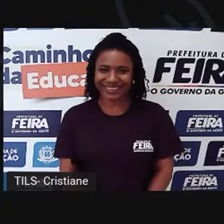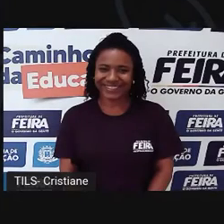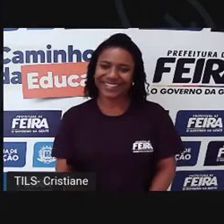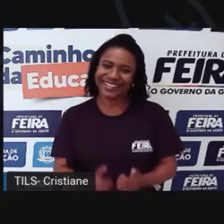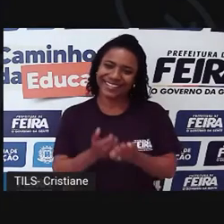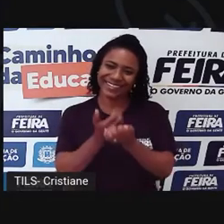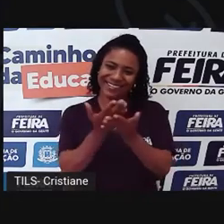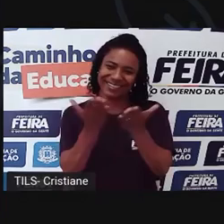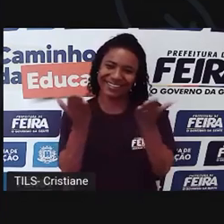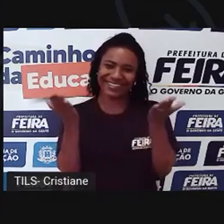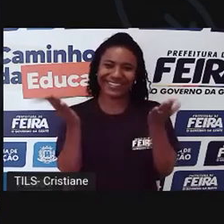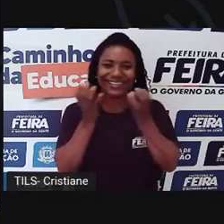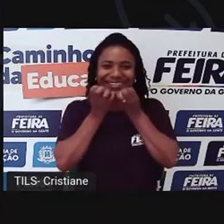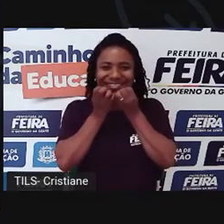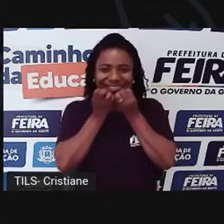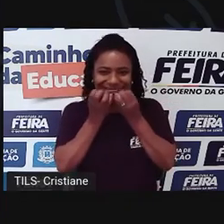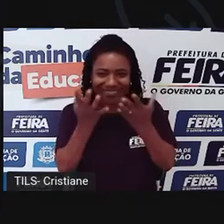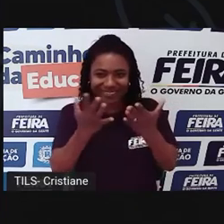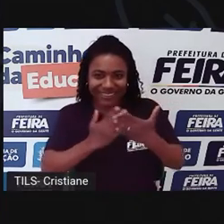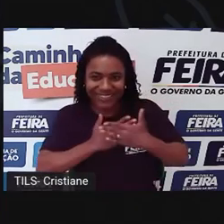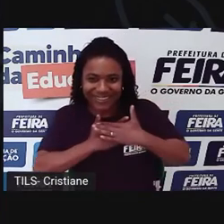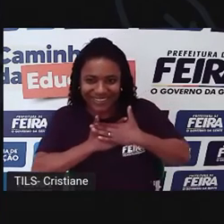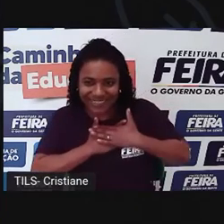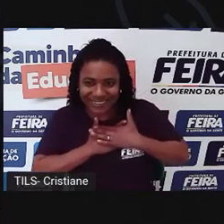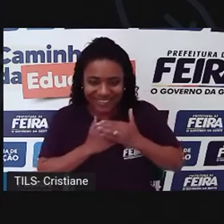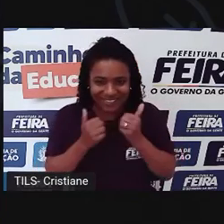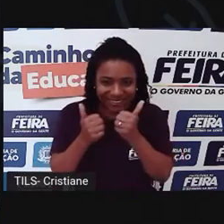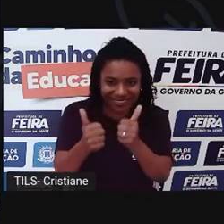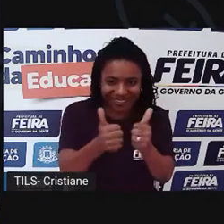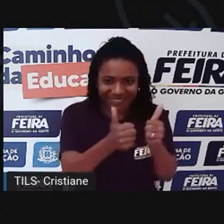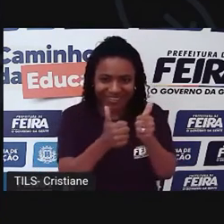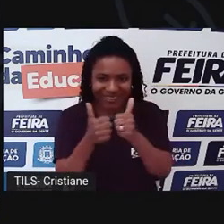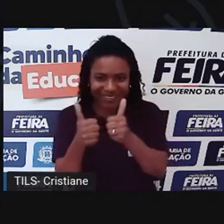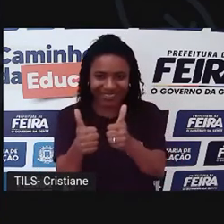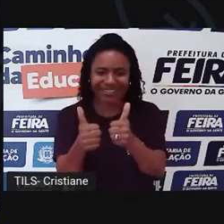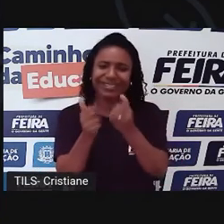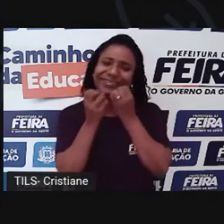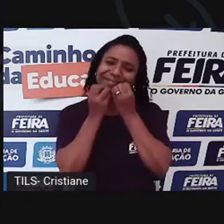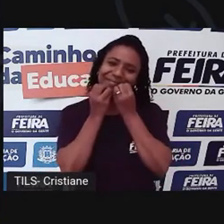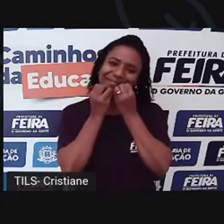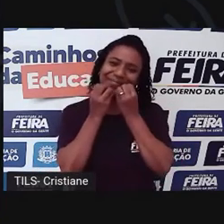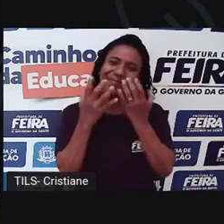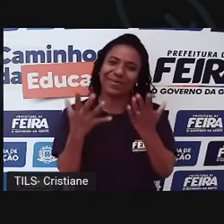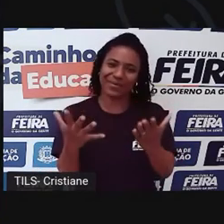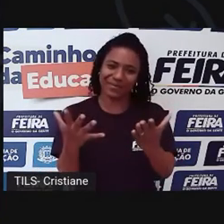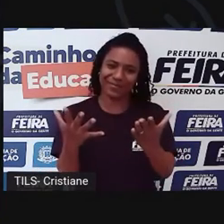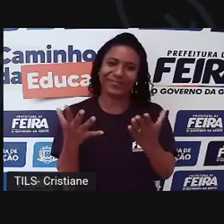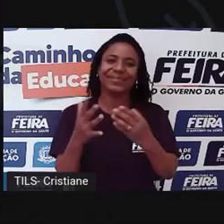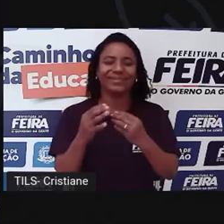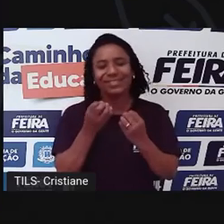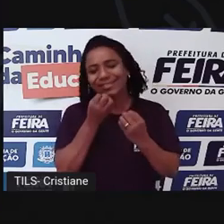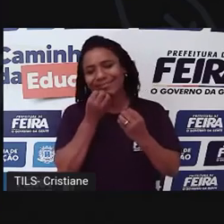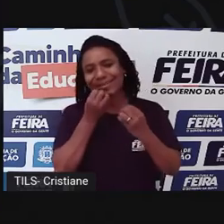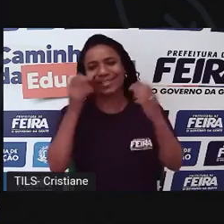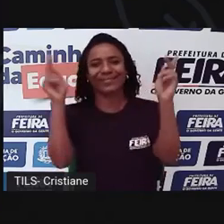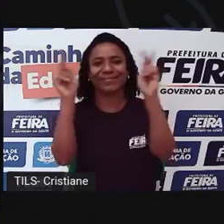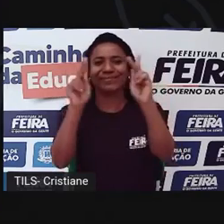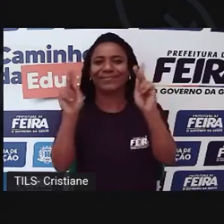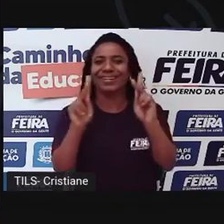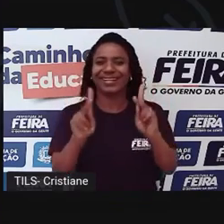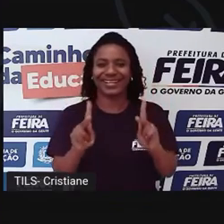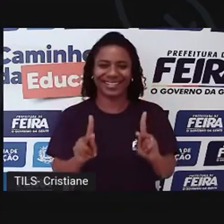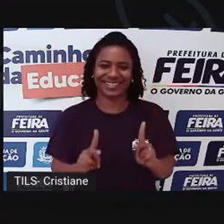Olá, amores, tudo certinho com vocês? Espero que vocês estejam experimentando a maior paz. Sejam bem